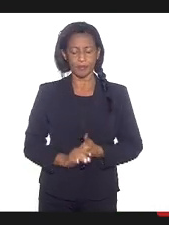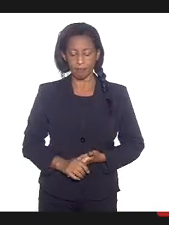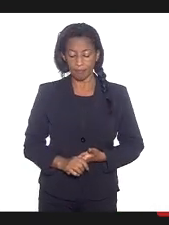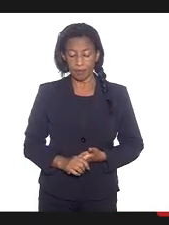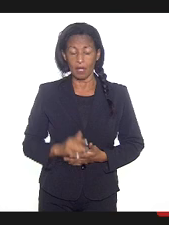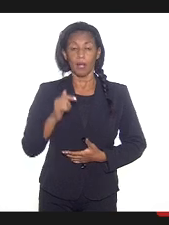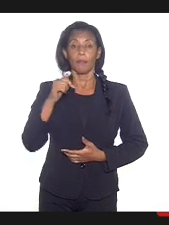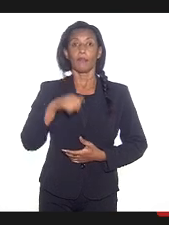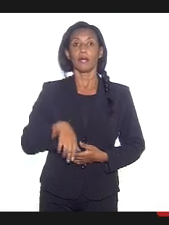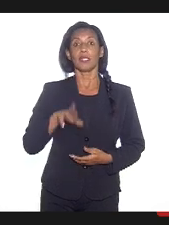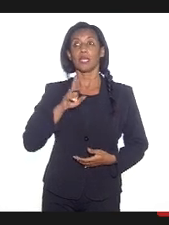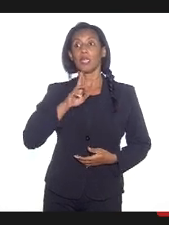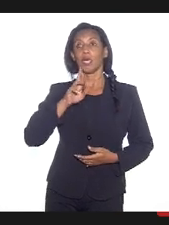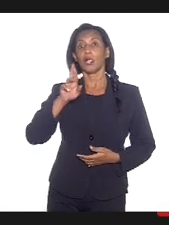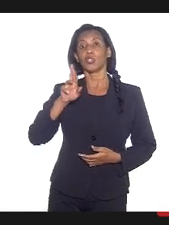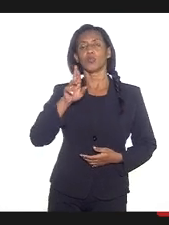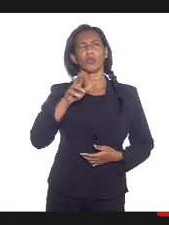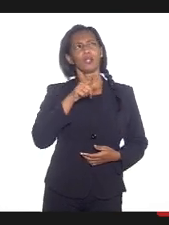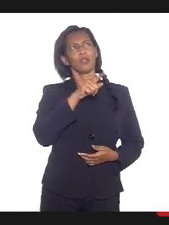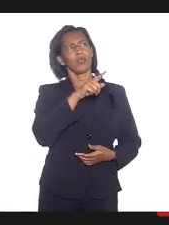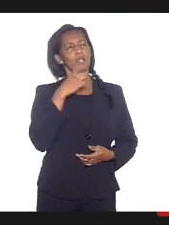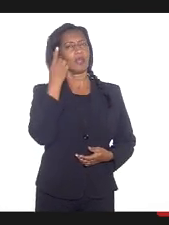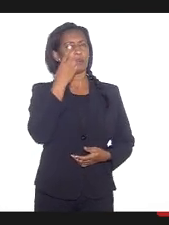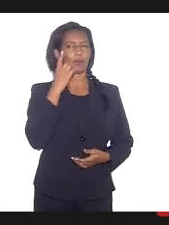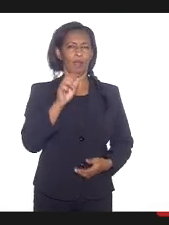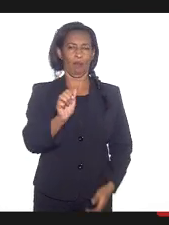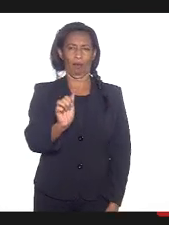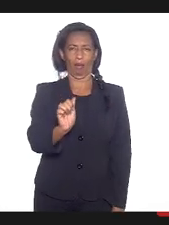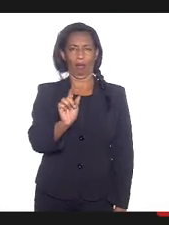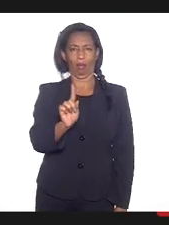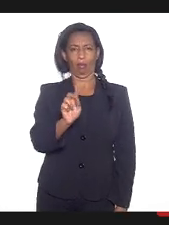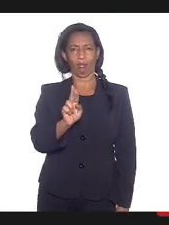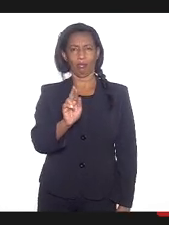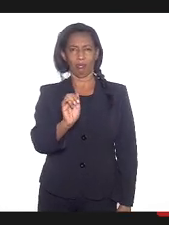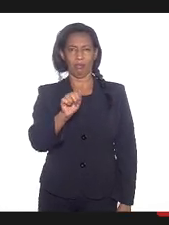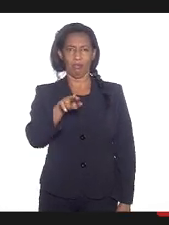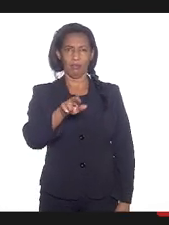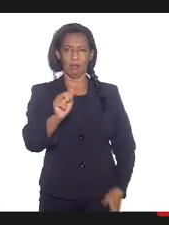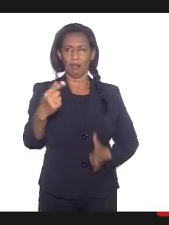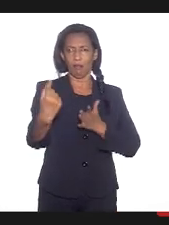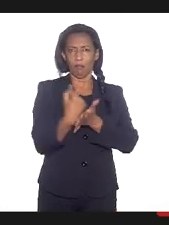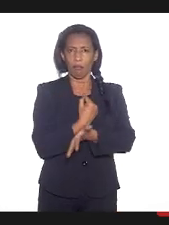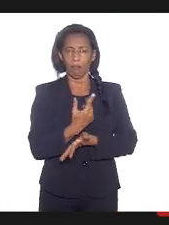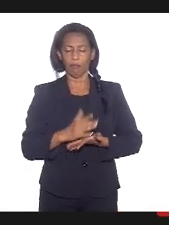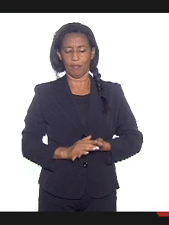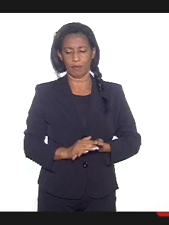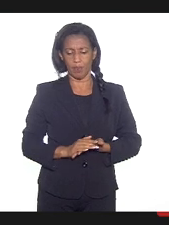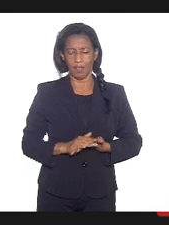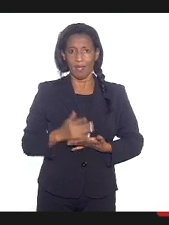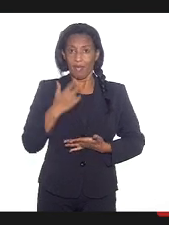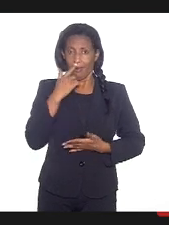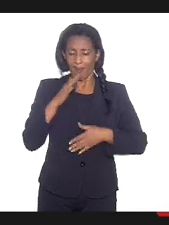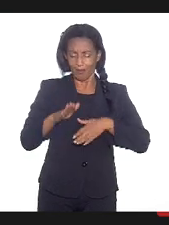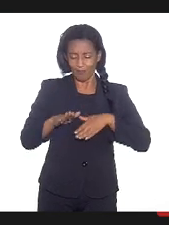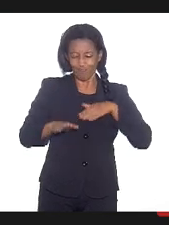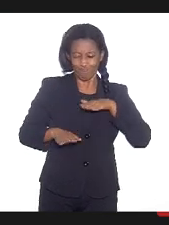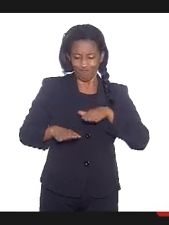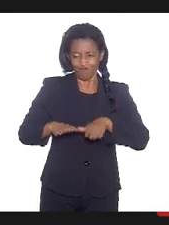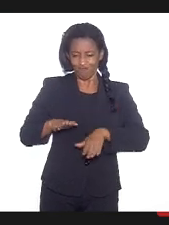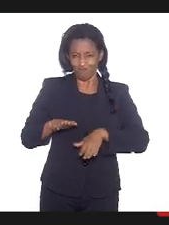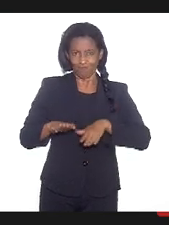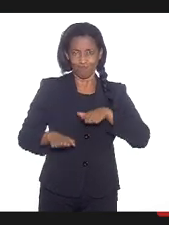respondendo a deputada Adriana, ela me perguntou, olha, é um passo de formiguinha. Nós,